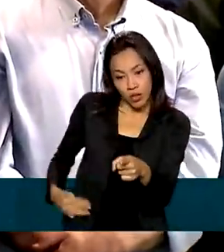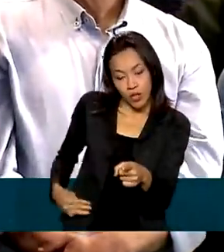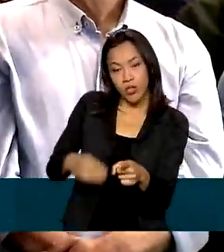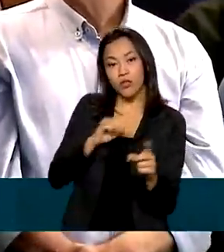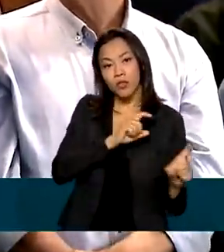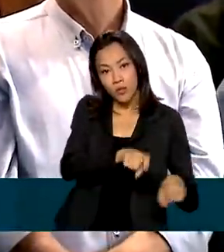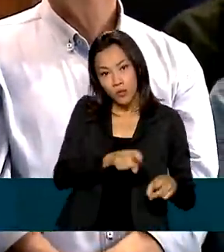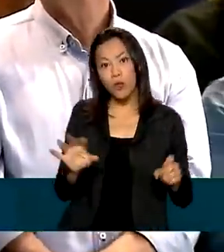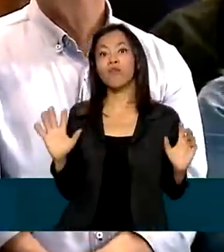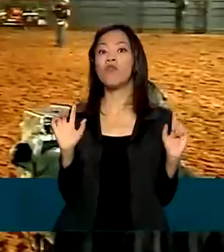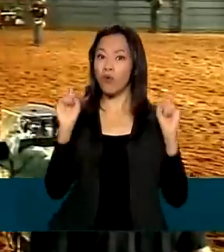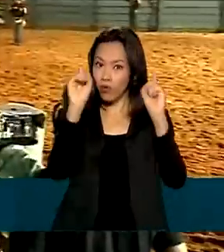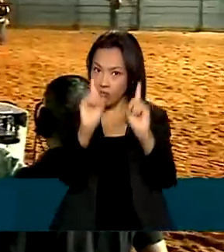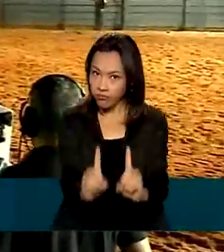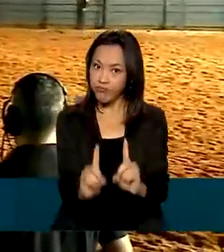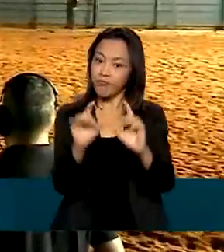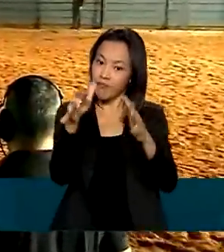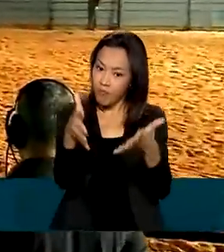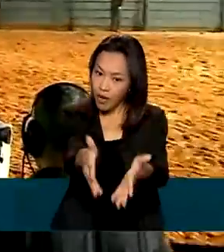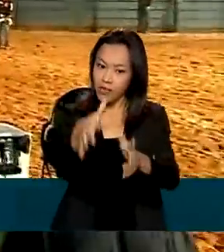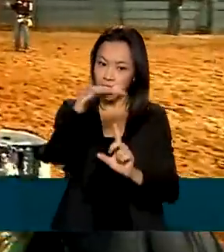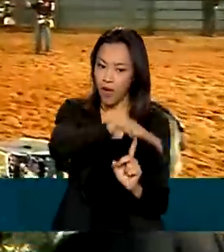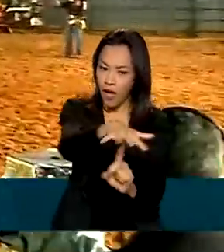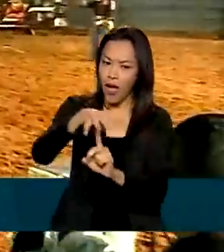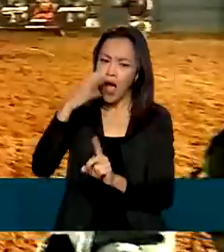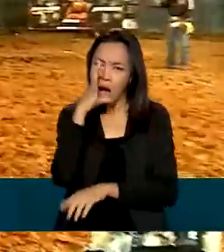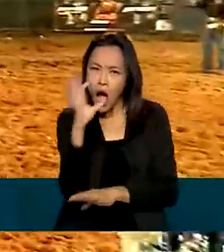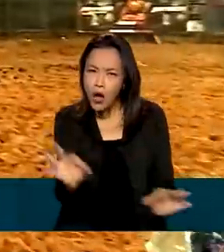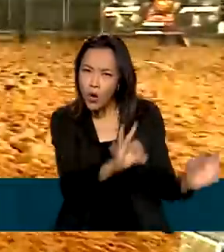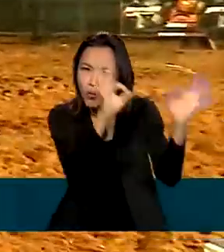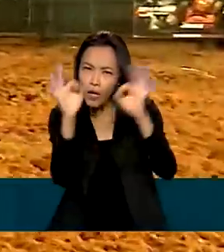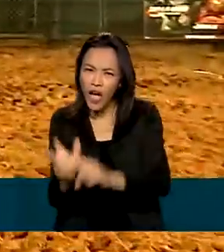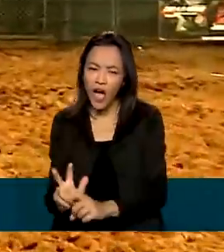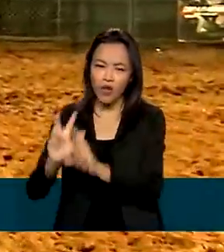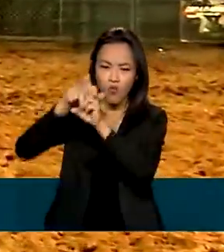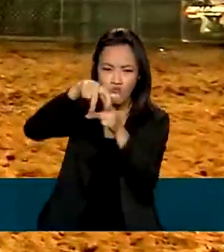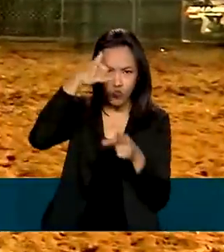participaram do evento. Eles acompanharam o rodeio de touros.